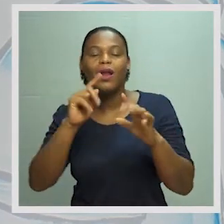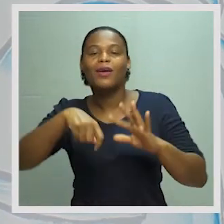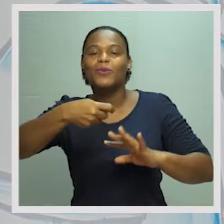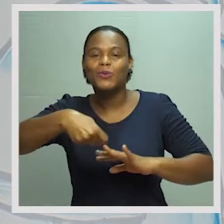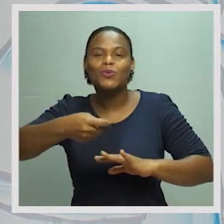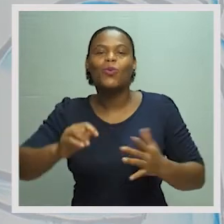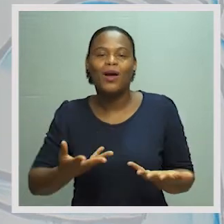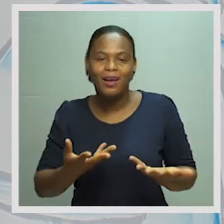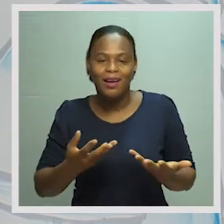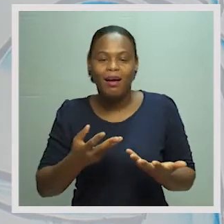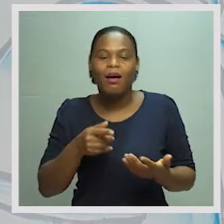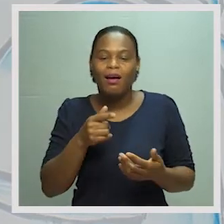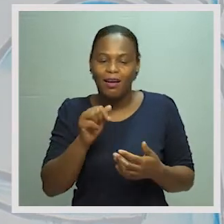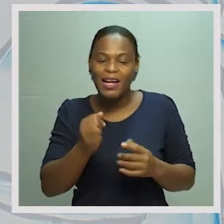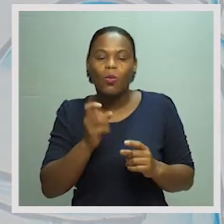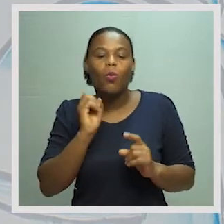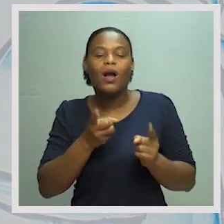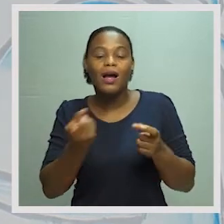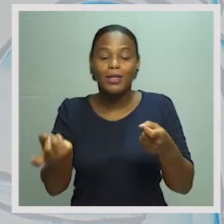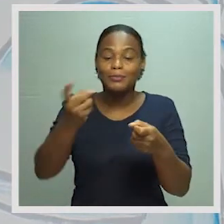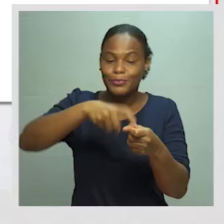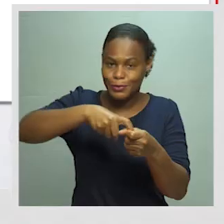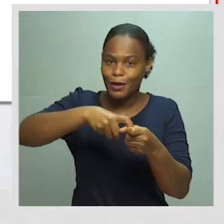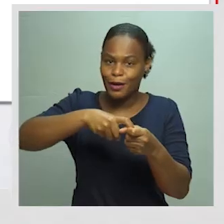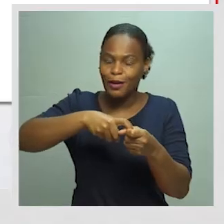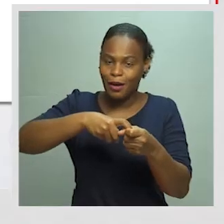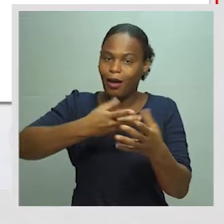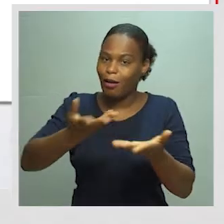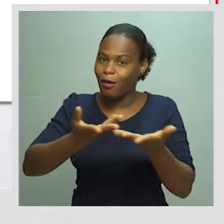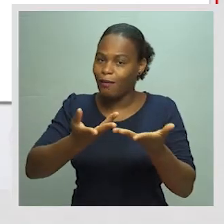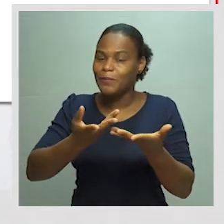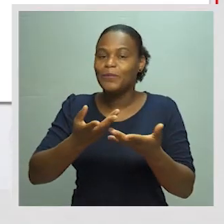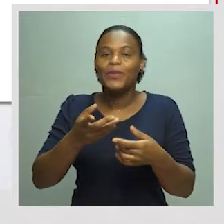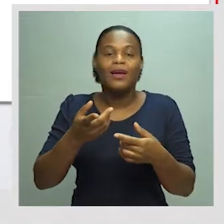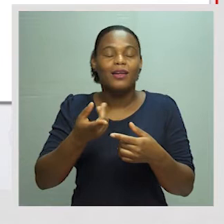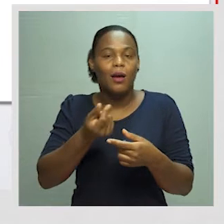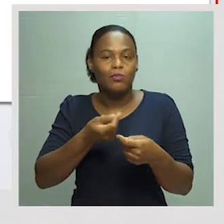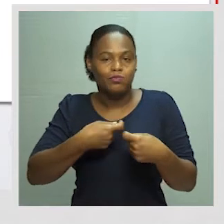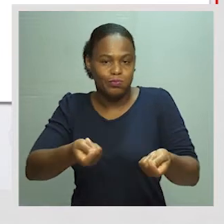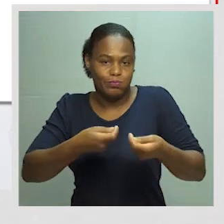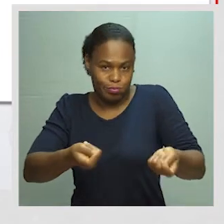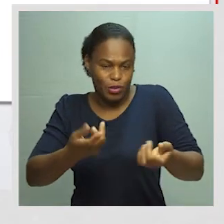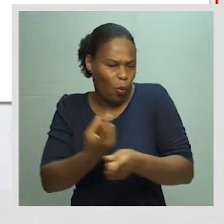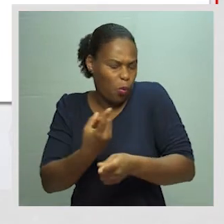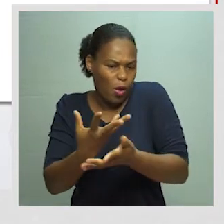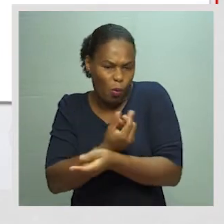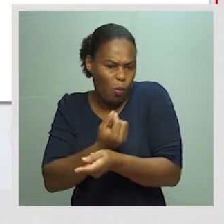Empresas não financeiras. Os recursos e os fluxos de entrada. Despesas de consumo